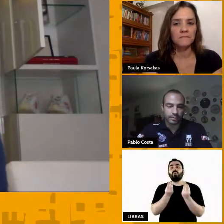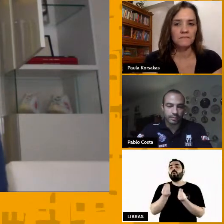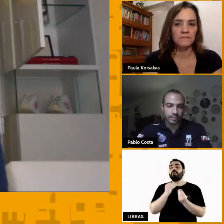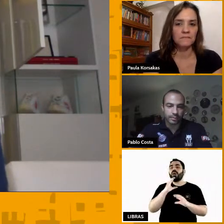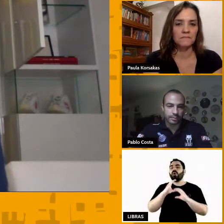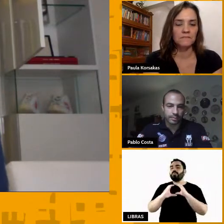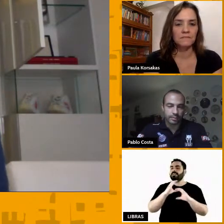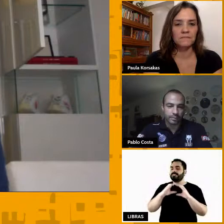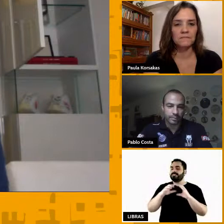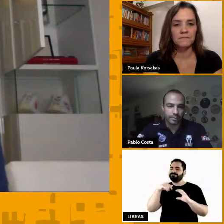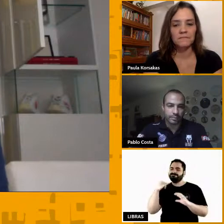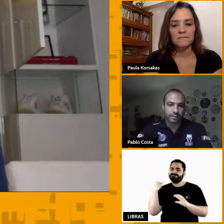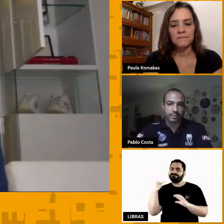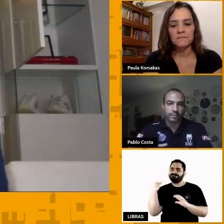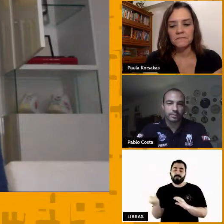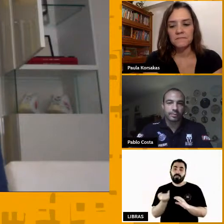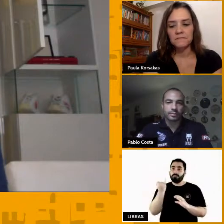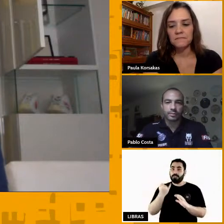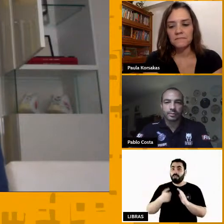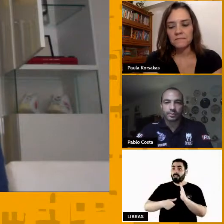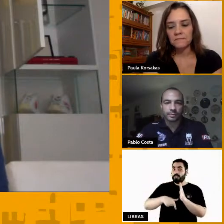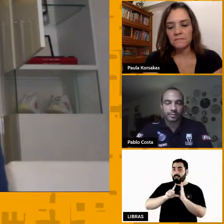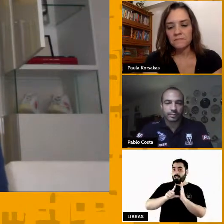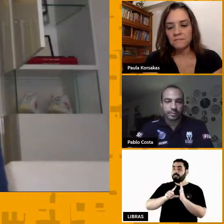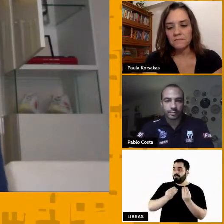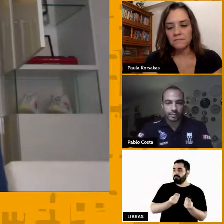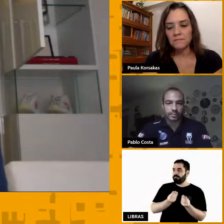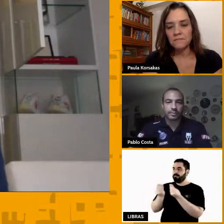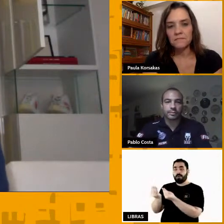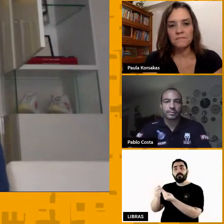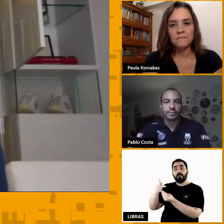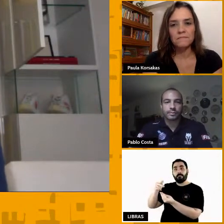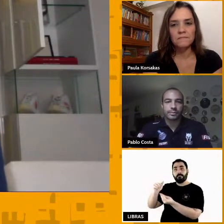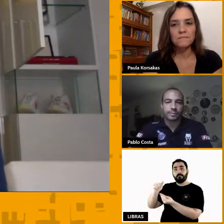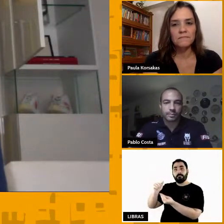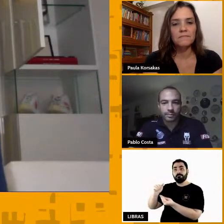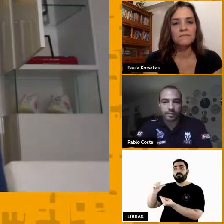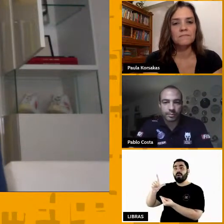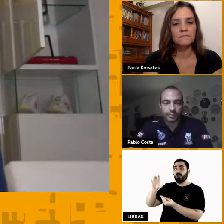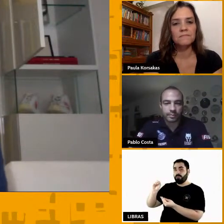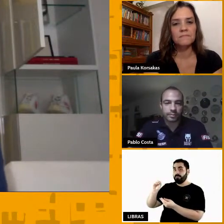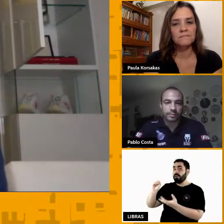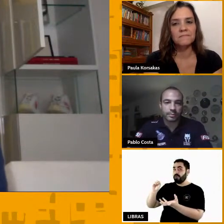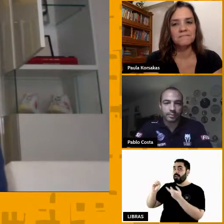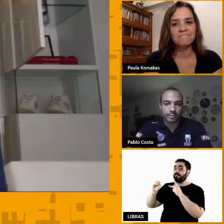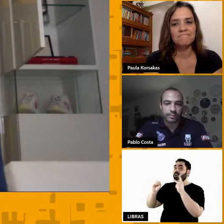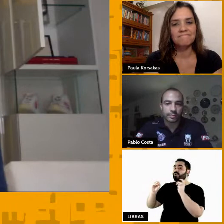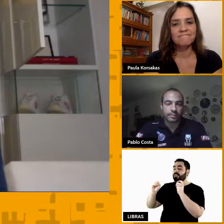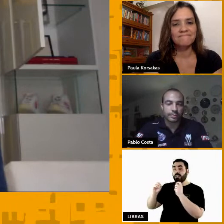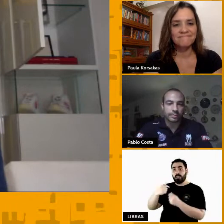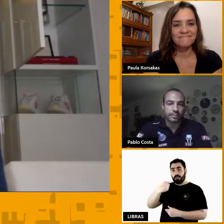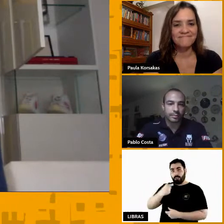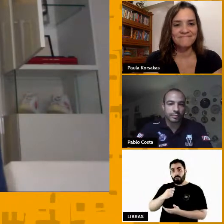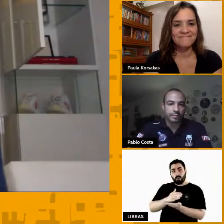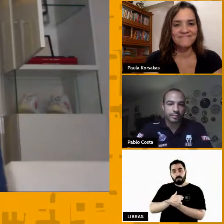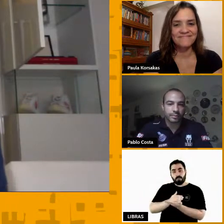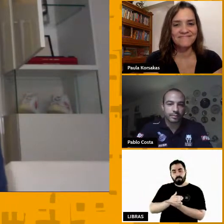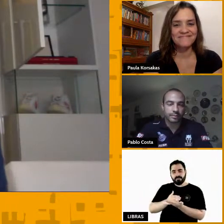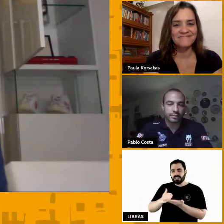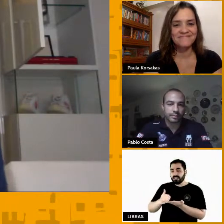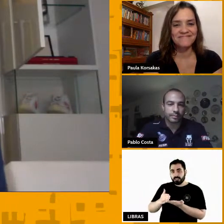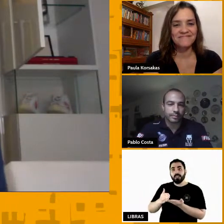E antes de eu passar a bola para o Pabllo, eu quero dizer que a comunicação, quando eu comecei como técnico, eu tive uma reunião com a Luísa Helena,